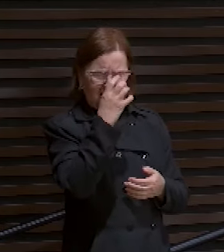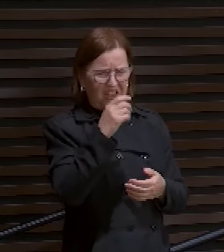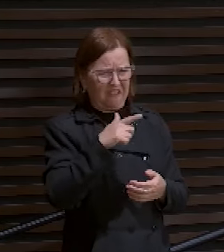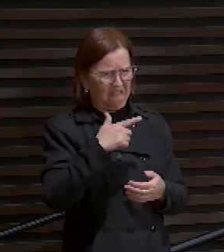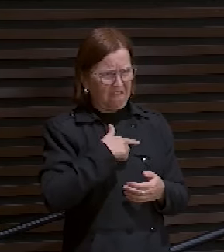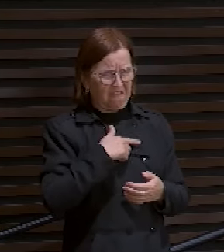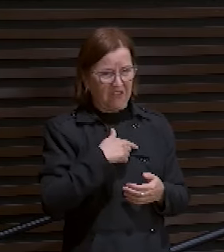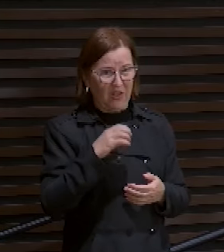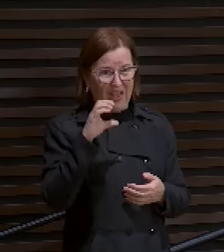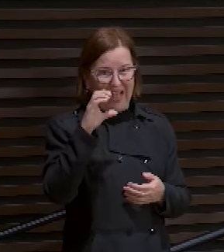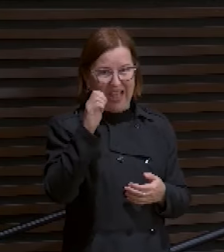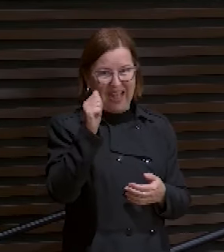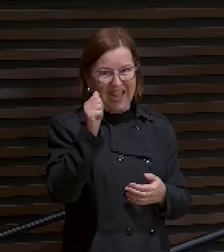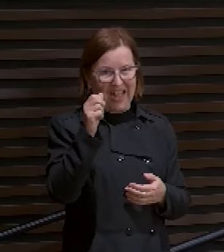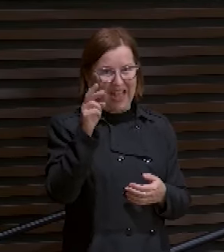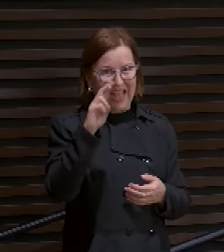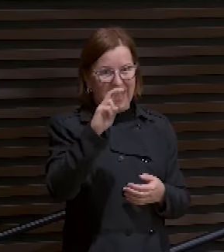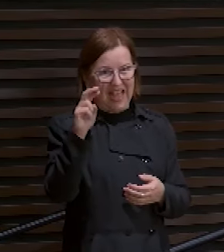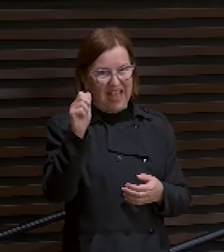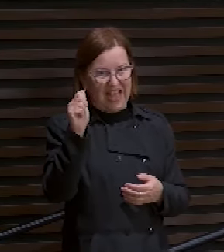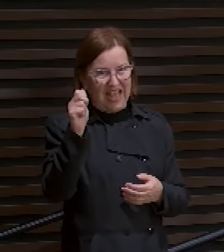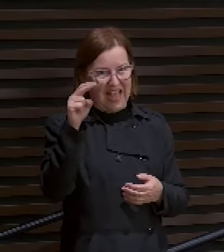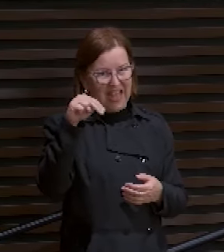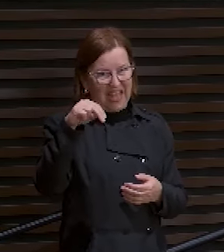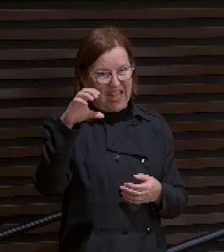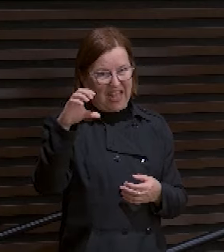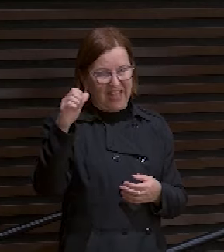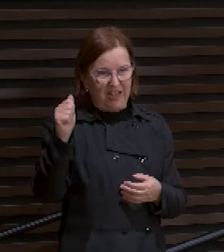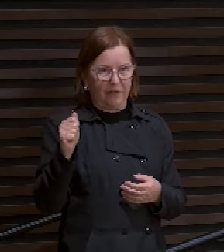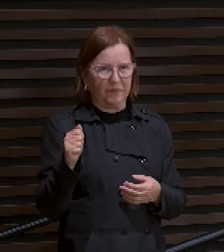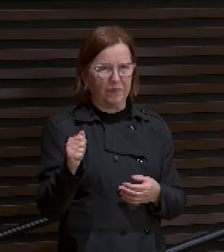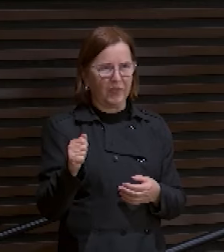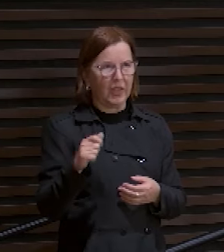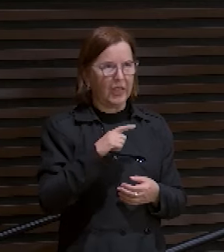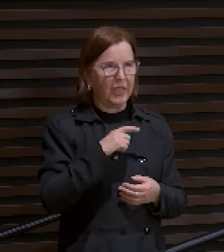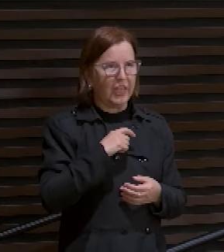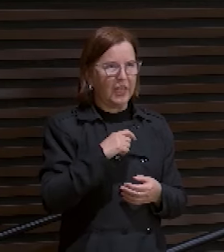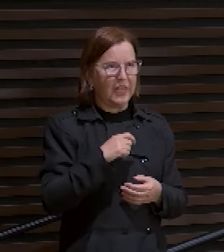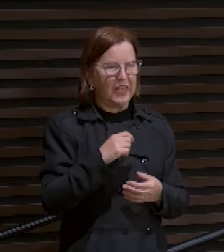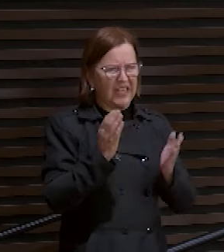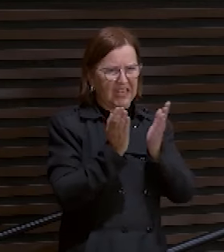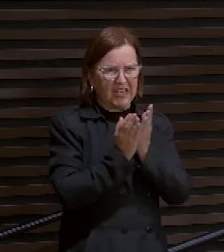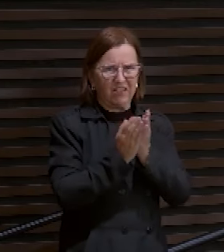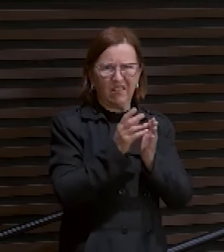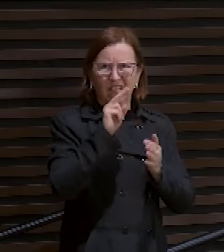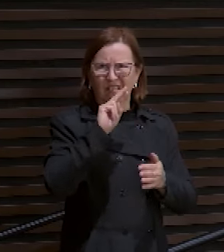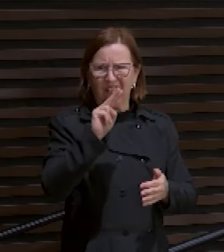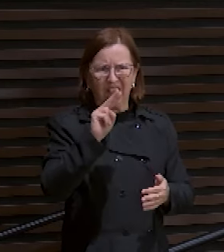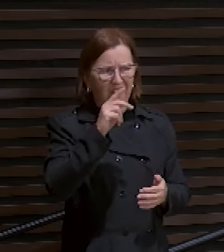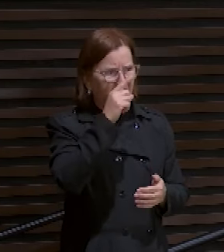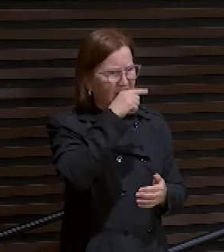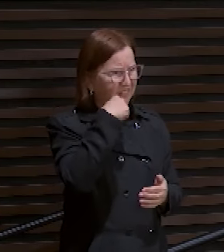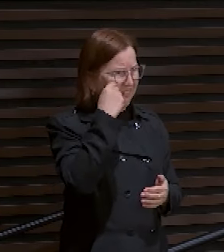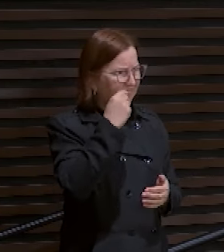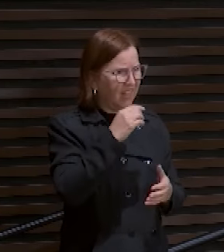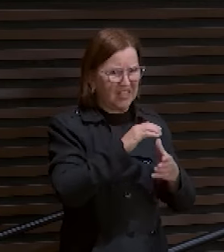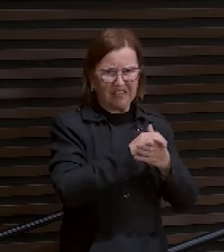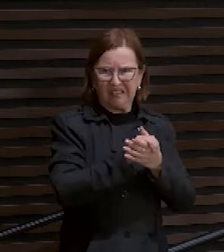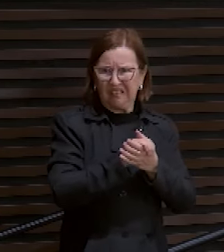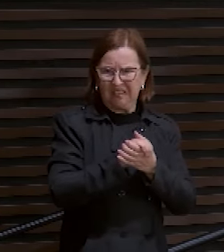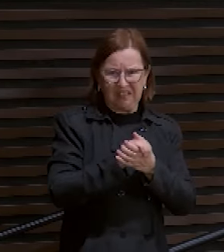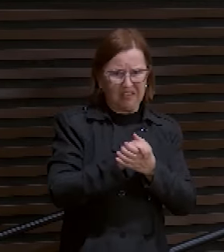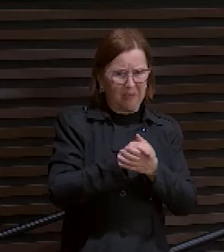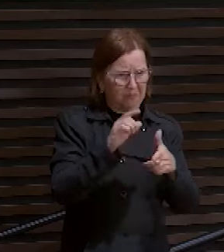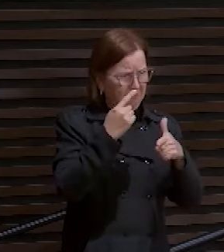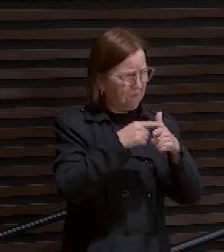Mas tem uns crentes aí que eu olho na cara e falo, esse casamento aí está bichado. E você vai vendo.